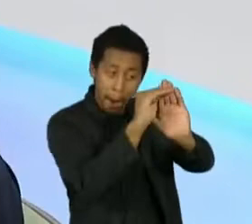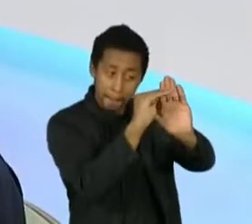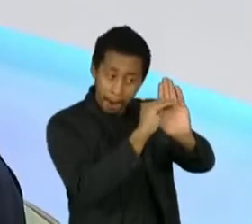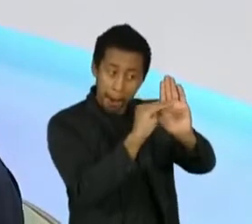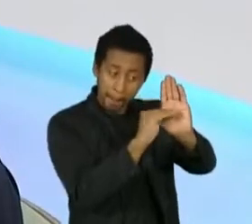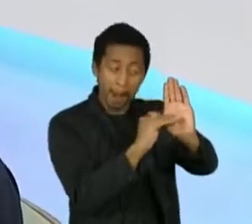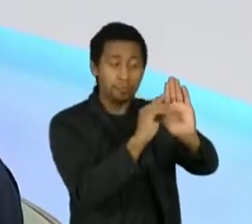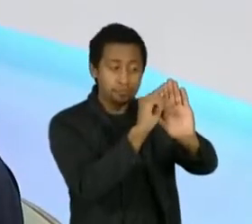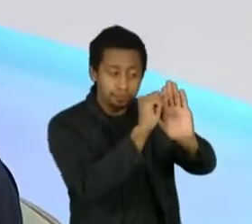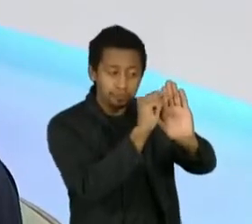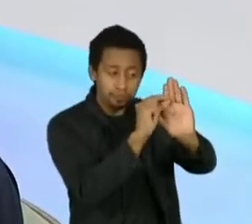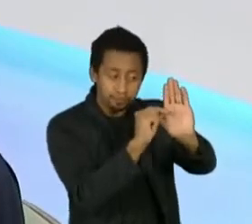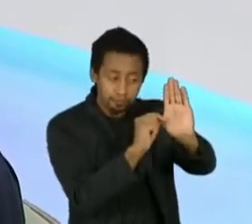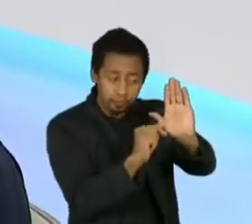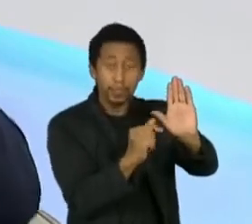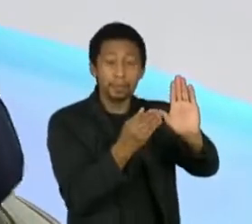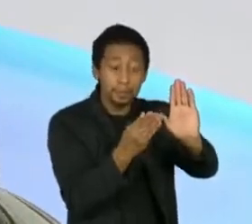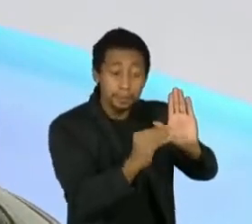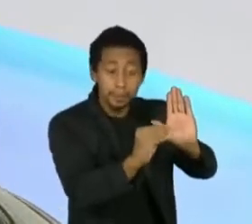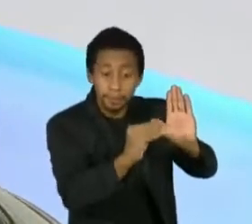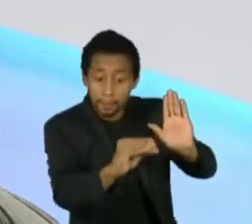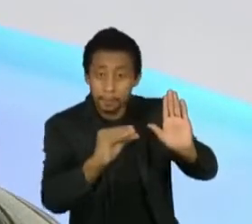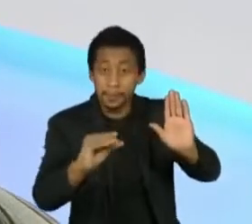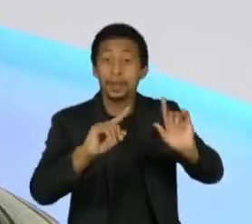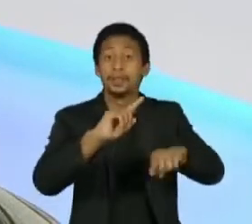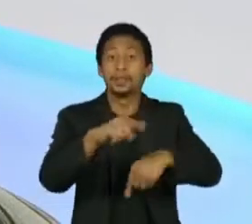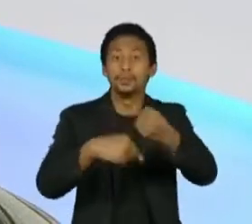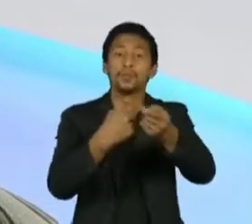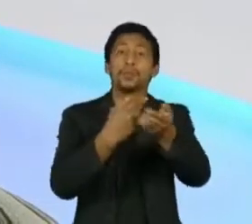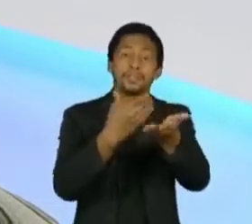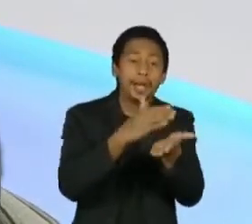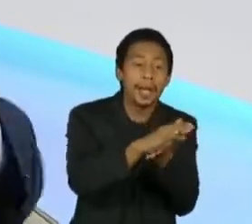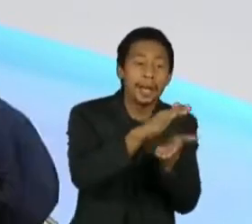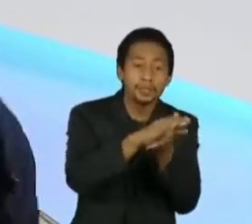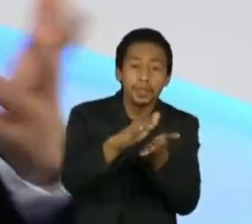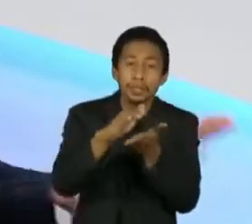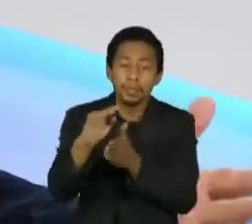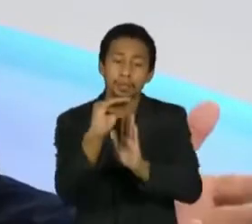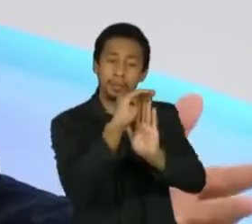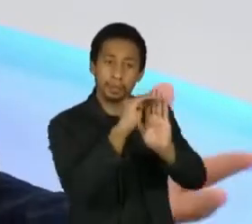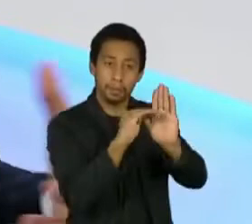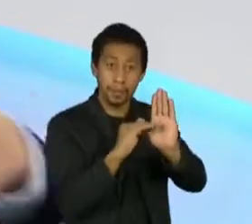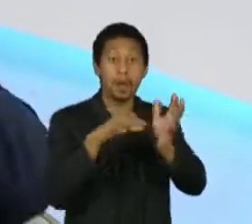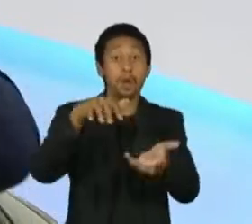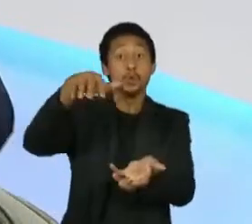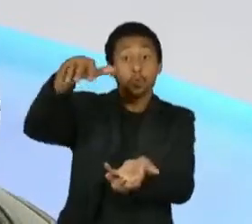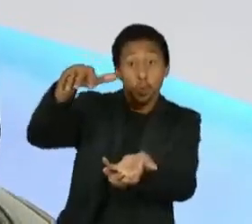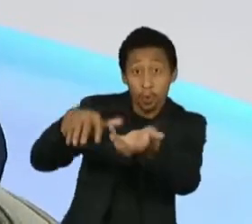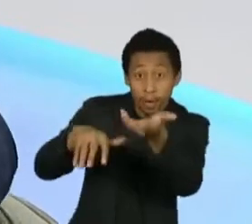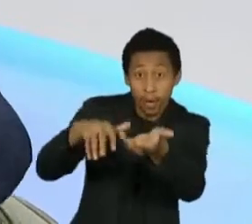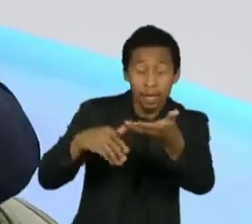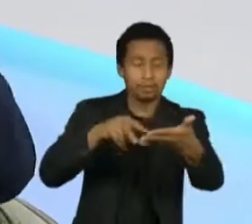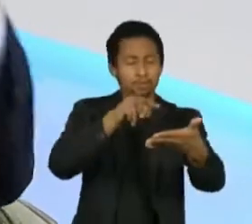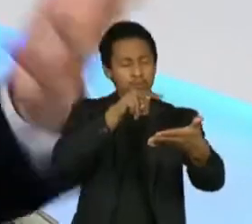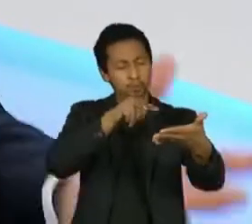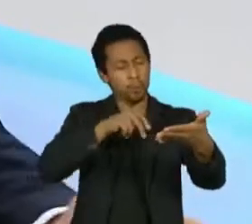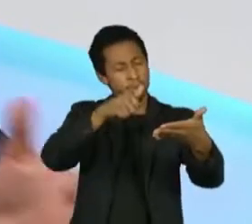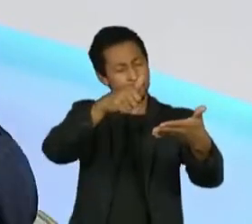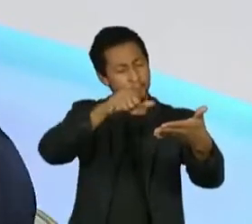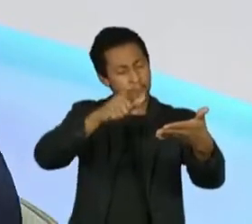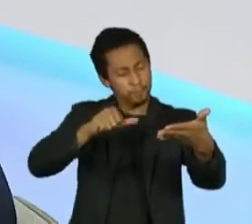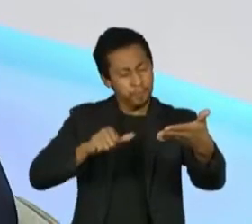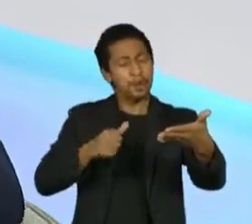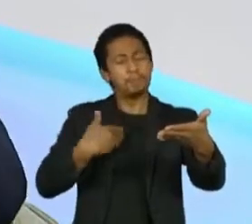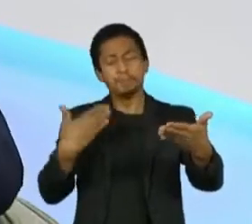com base no crescimento econômico e depois fixa as despesas. E aí o Congresso vai debater para eventualmente pensar